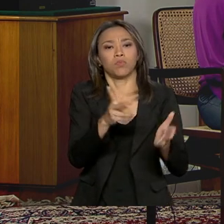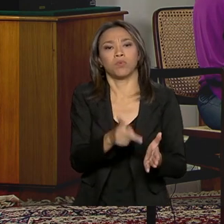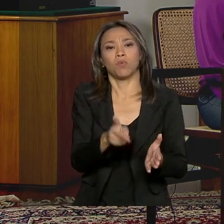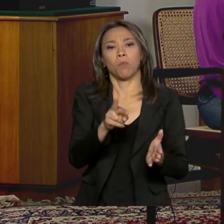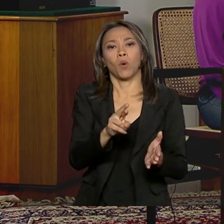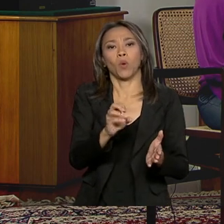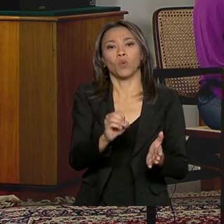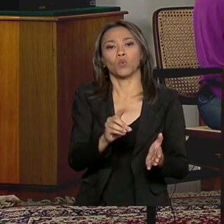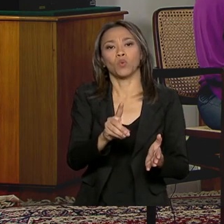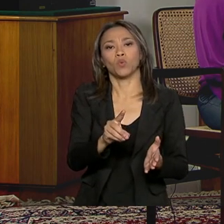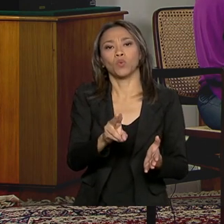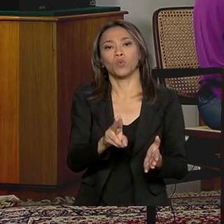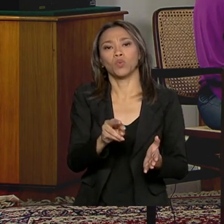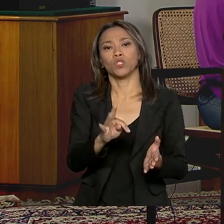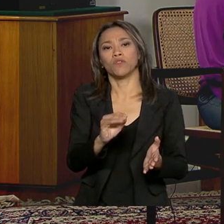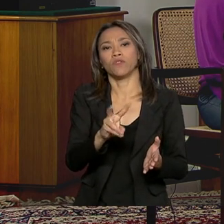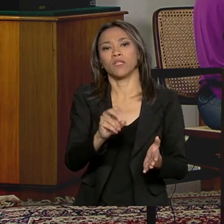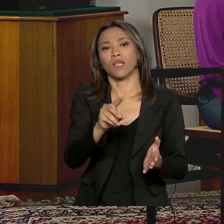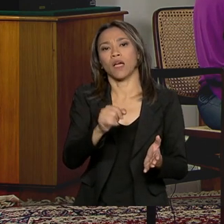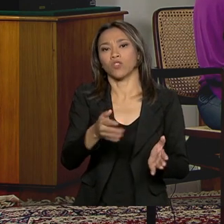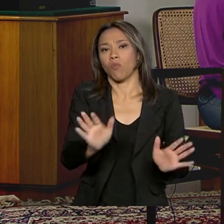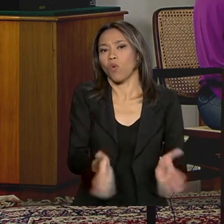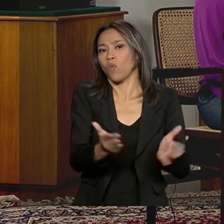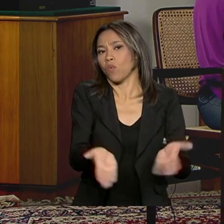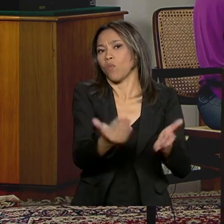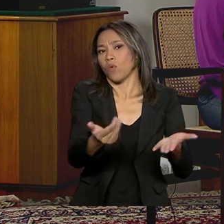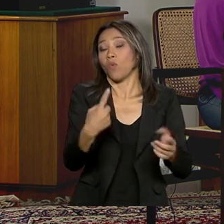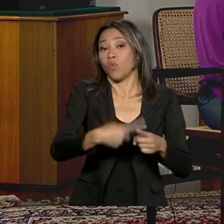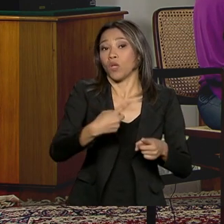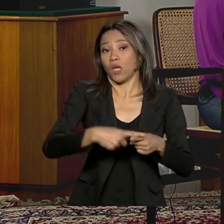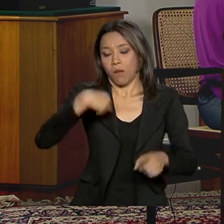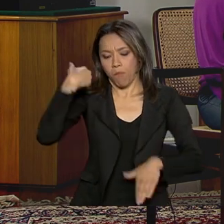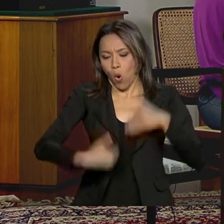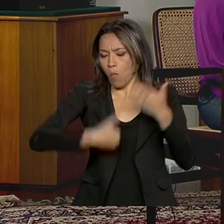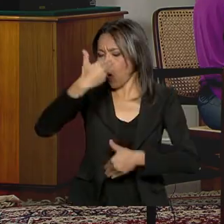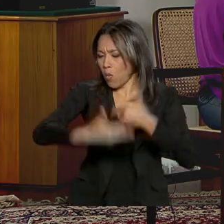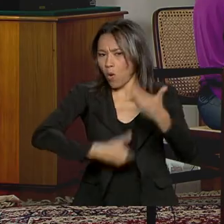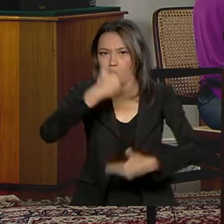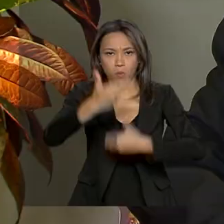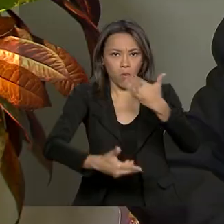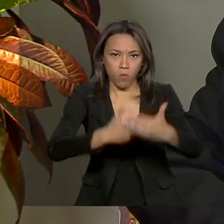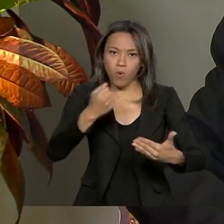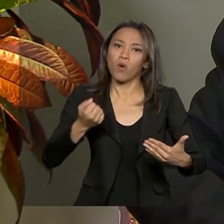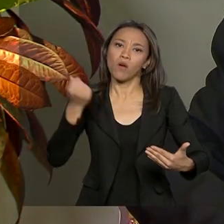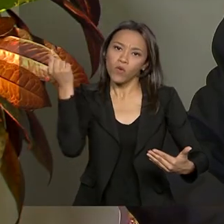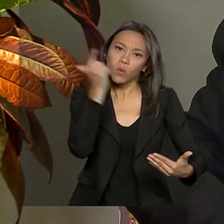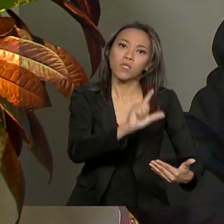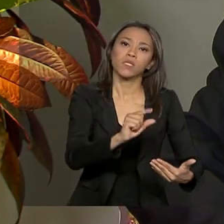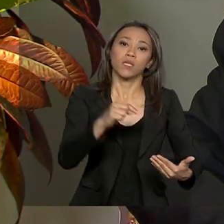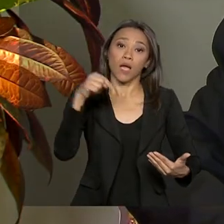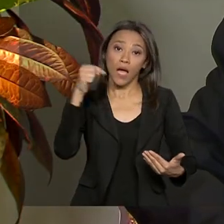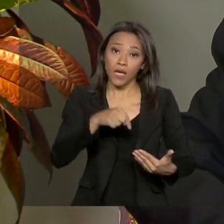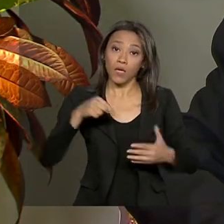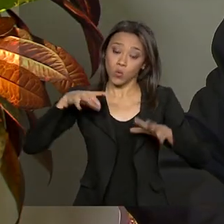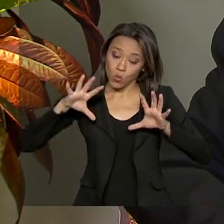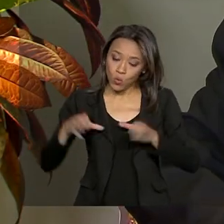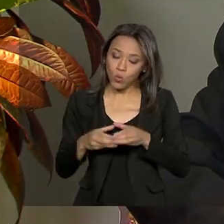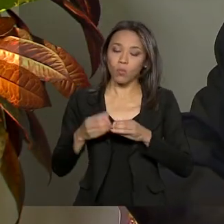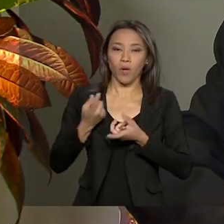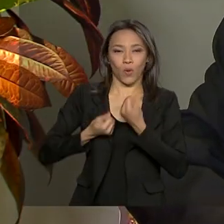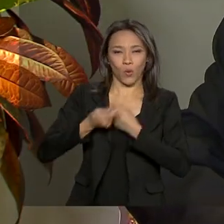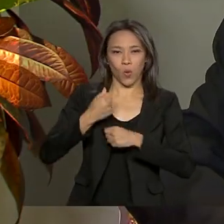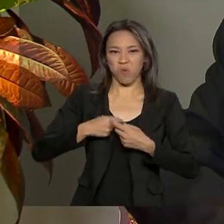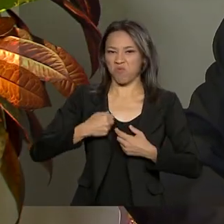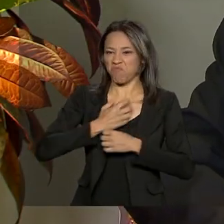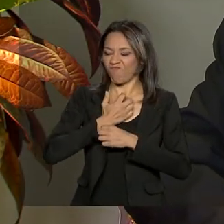estou investindo em alguma coisa que vai me dar dinheiro, porque eu estou produzindo, vou vender e vou ganhar. Essa equipe econômica aí é fora de